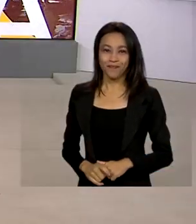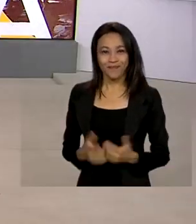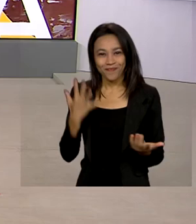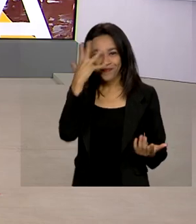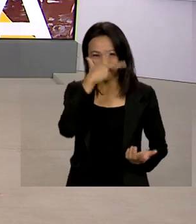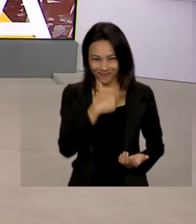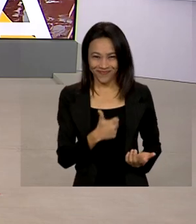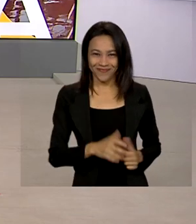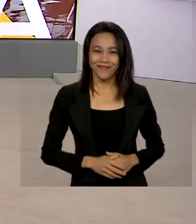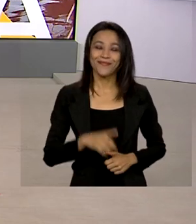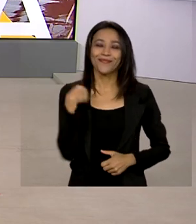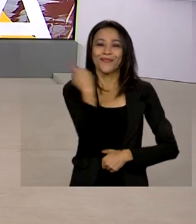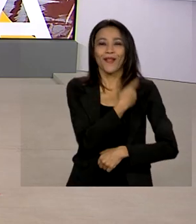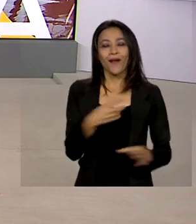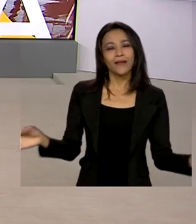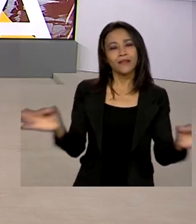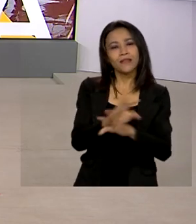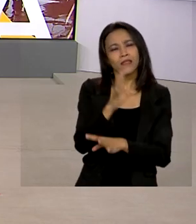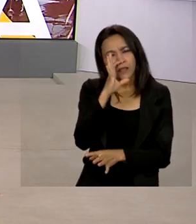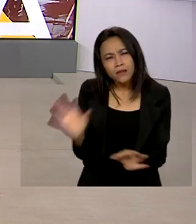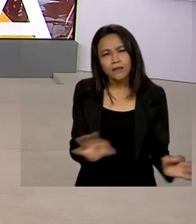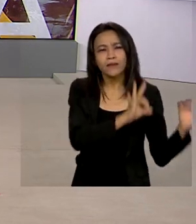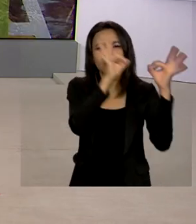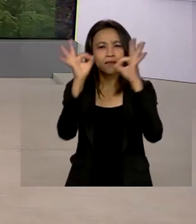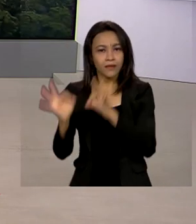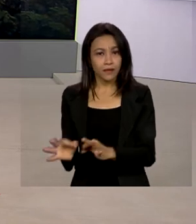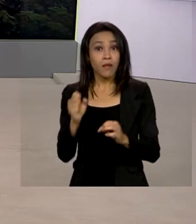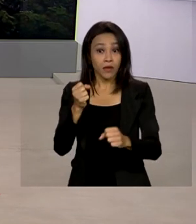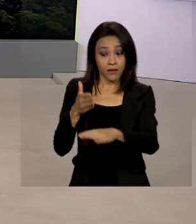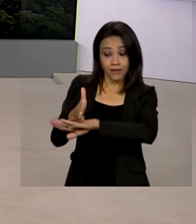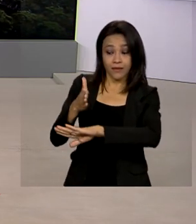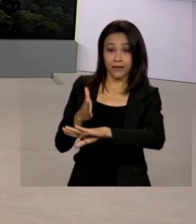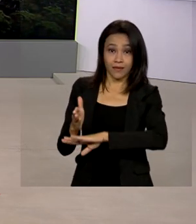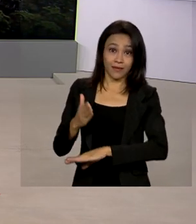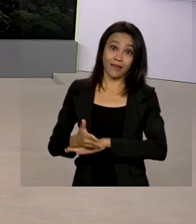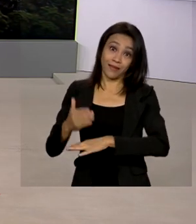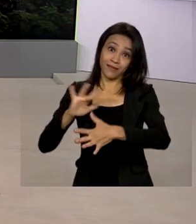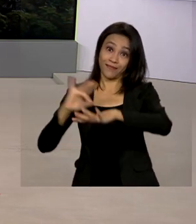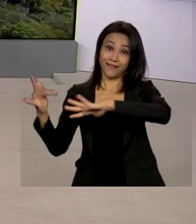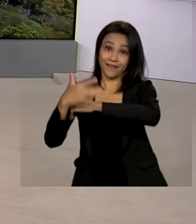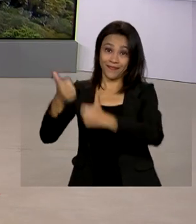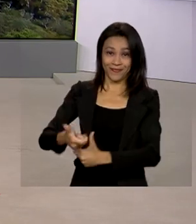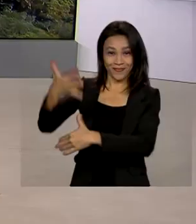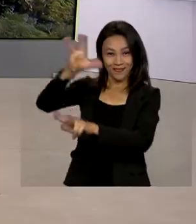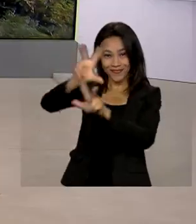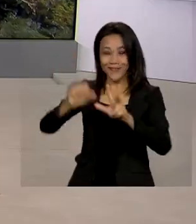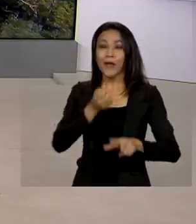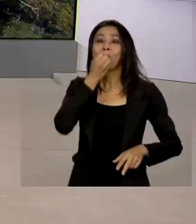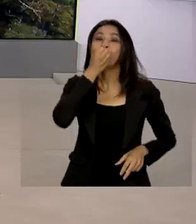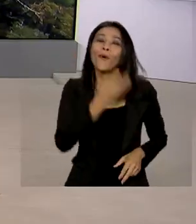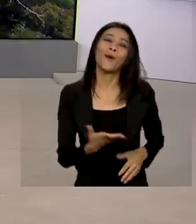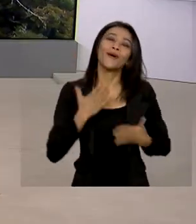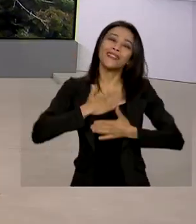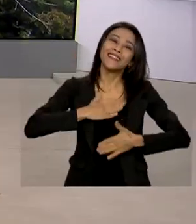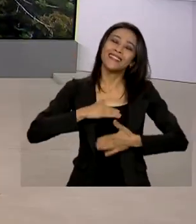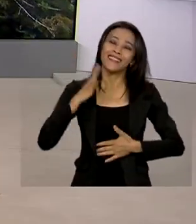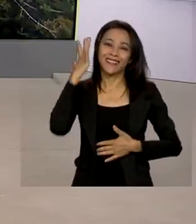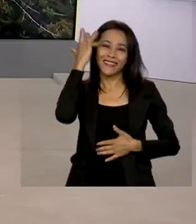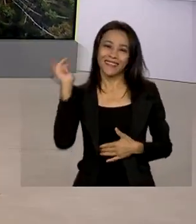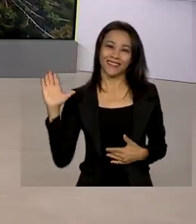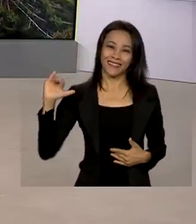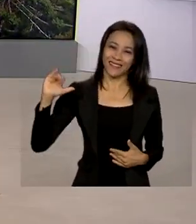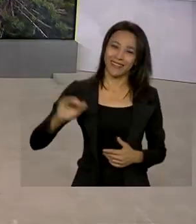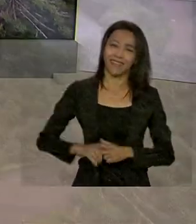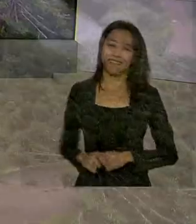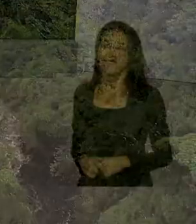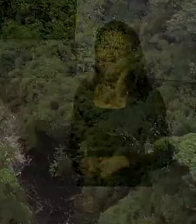Bonito, né? A gente fica por aqui para rever as reportagens e acesse as redes sociais da TV Brasil. Um bom feriado para você e até amanhã. Tchau!